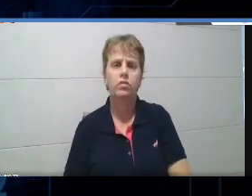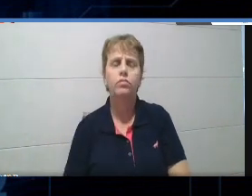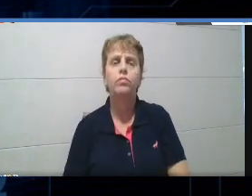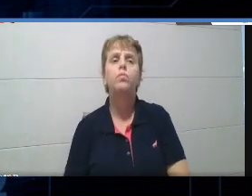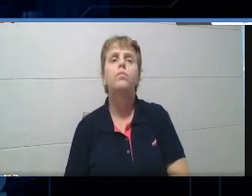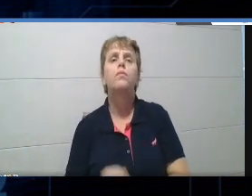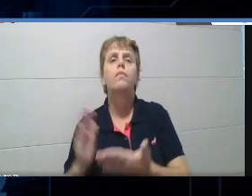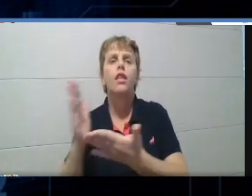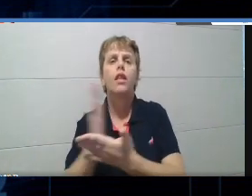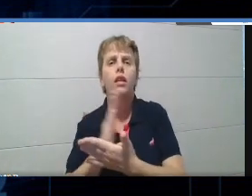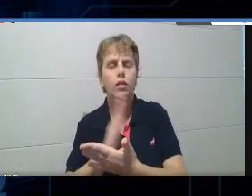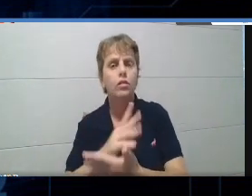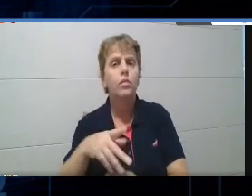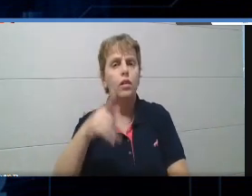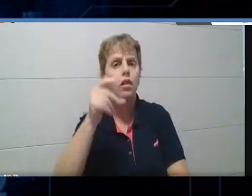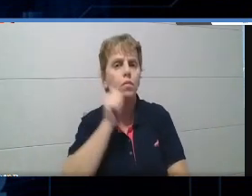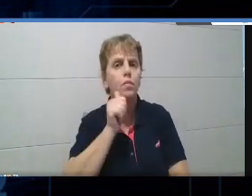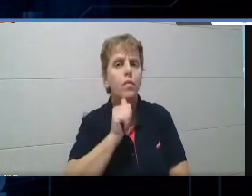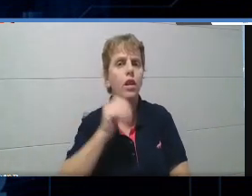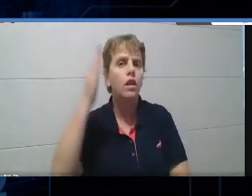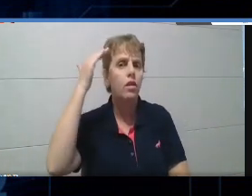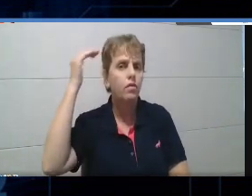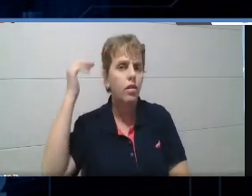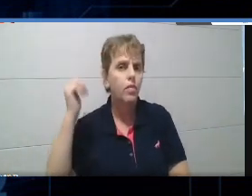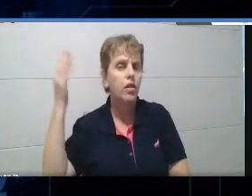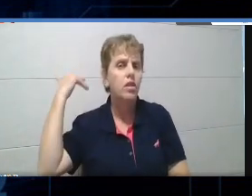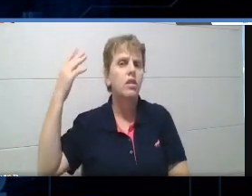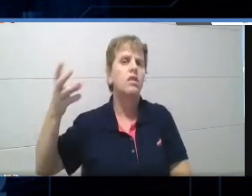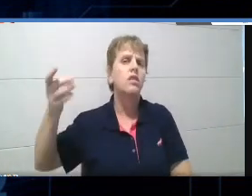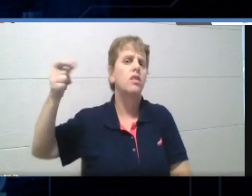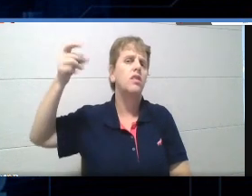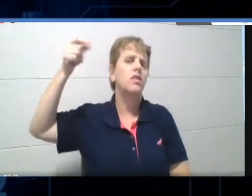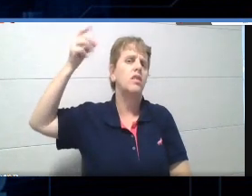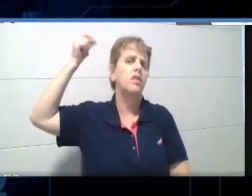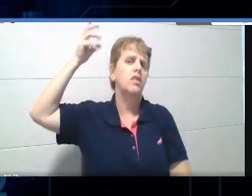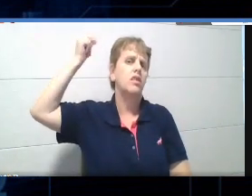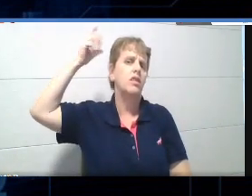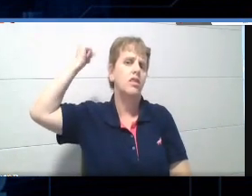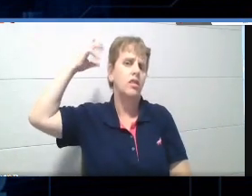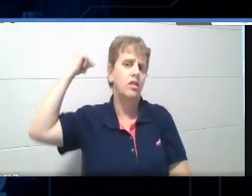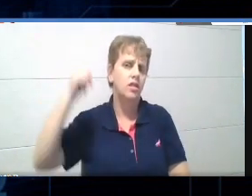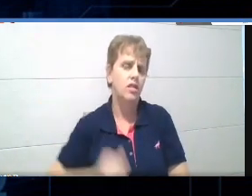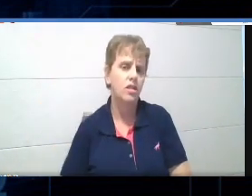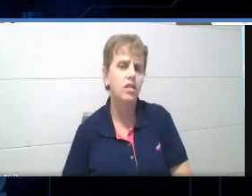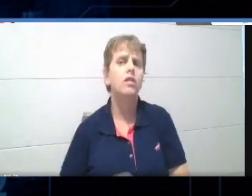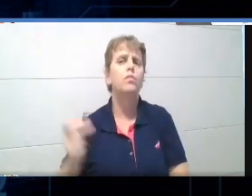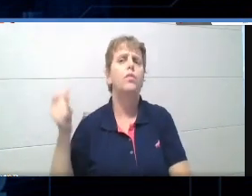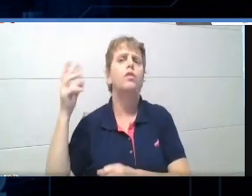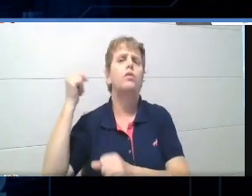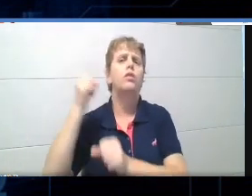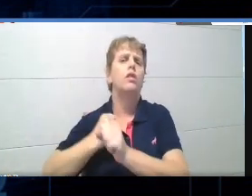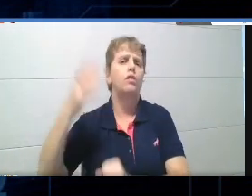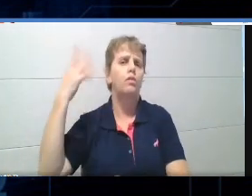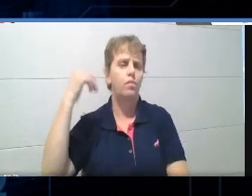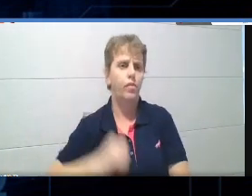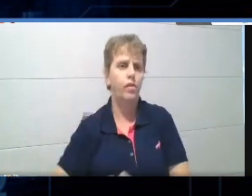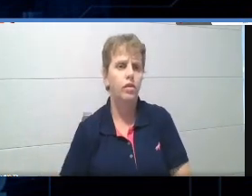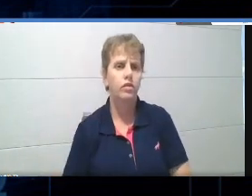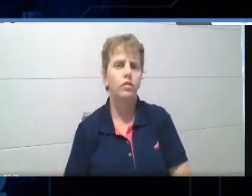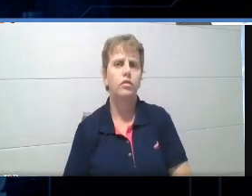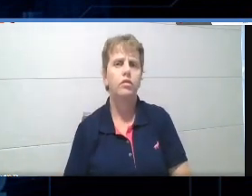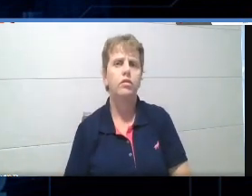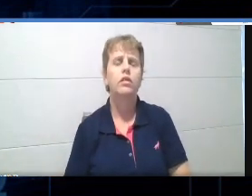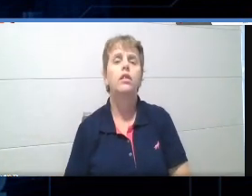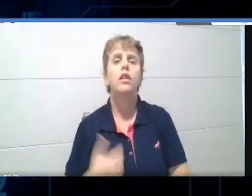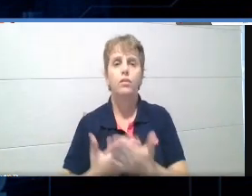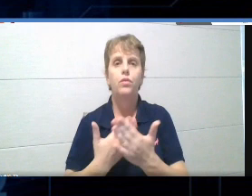né, uma das precursoras da minha, da minha graduação lá em 1900, em Guaraná de Rolha, né, faz muito tempo que eu fiz faculdade,